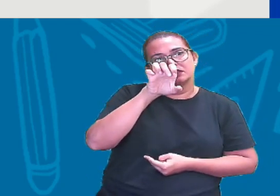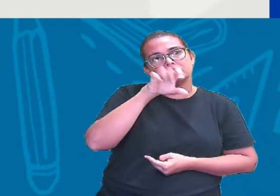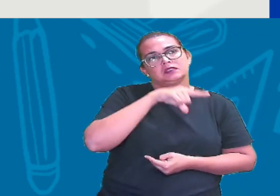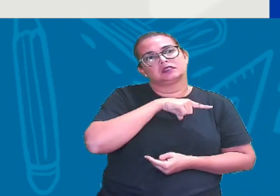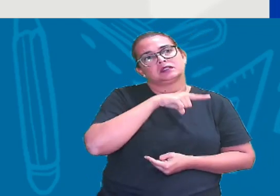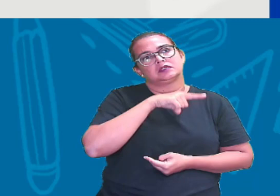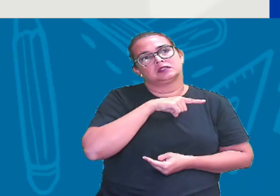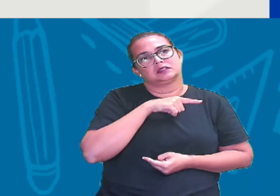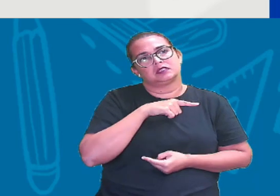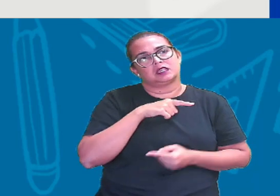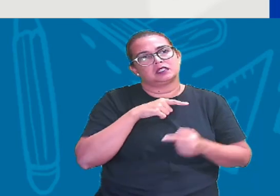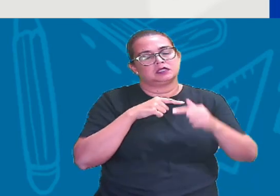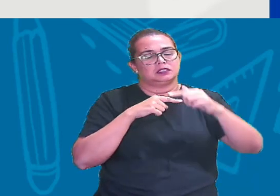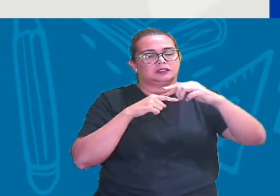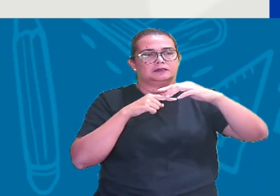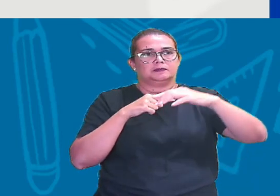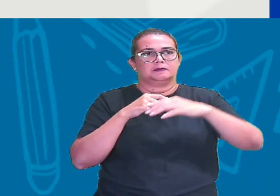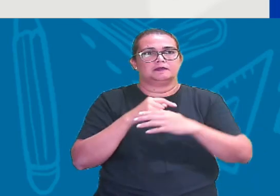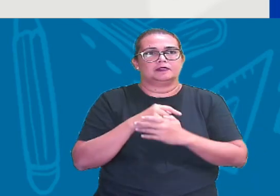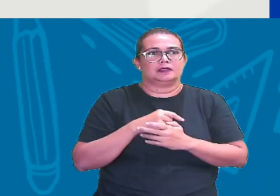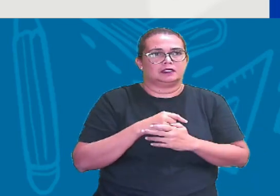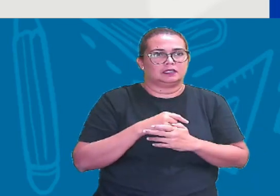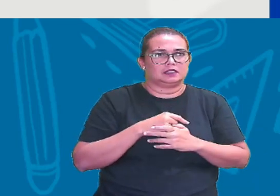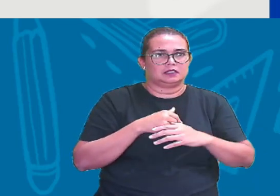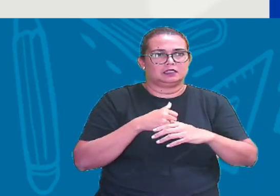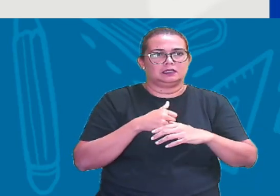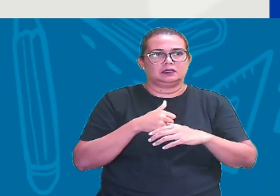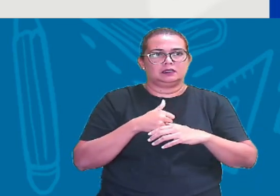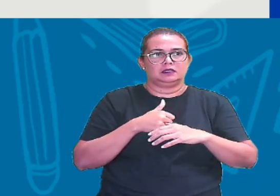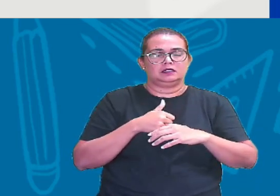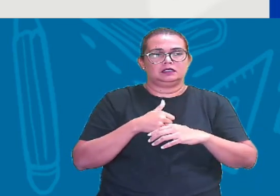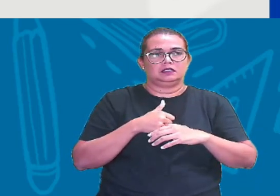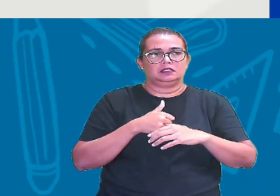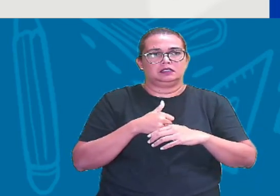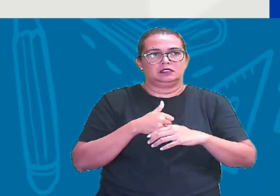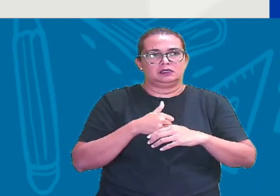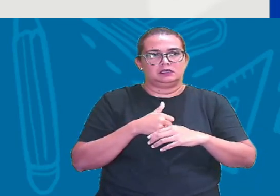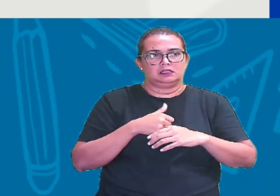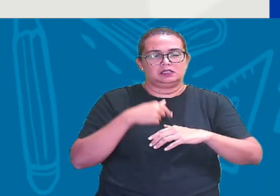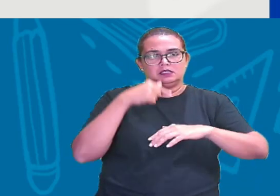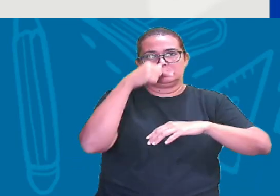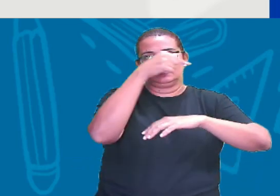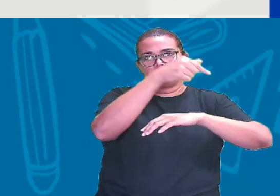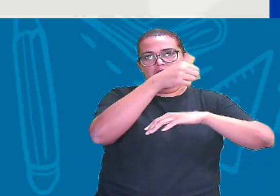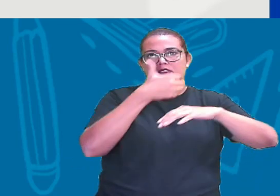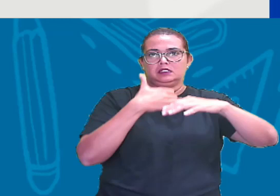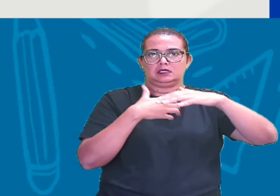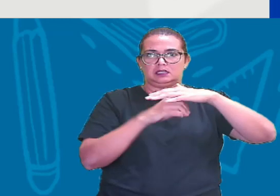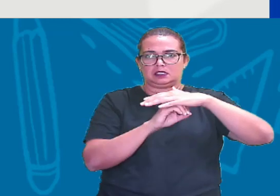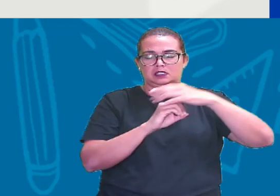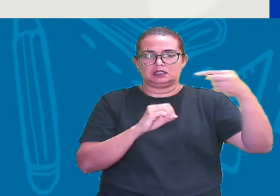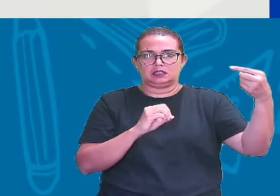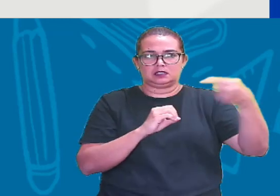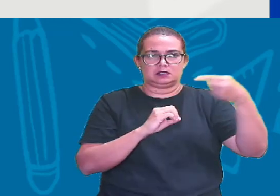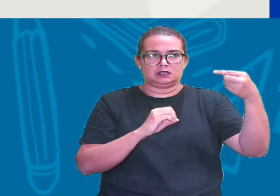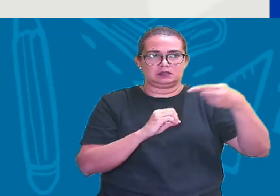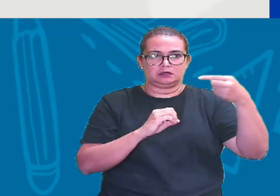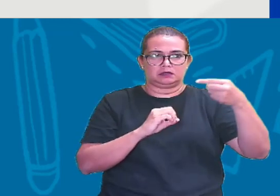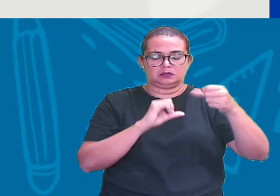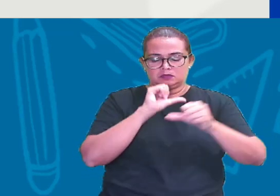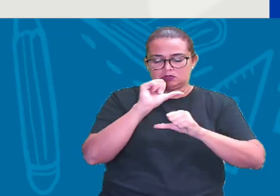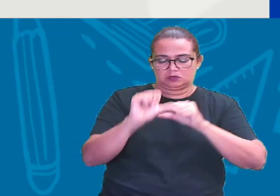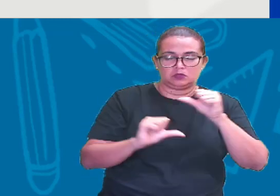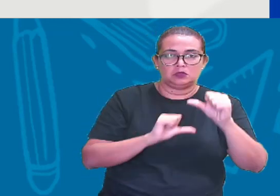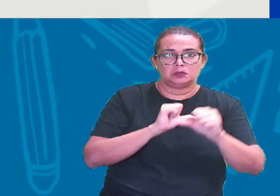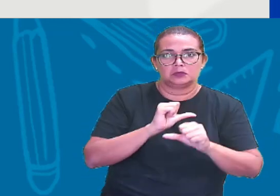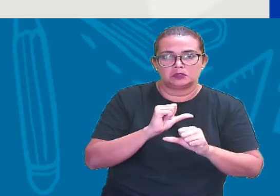7 décimos Negativo Ele Transformando Esse número